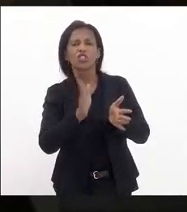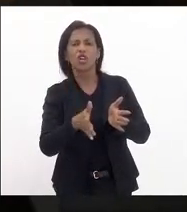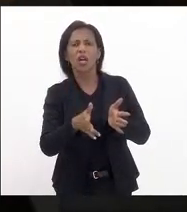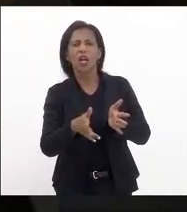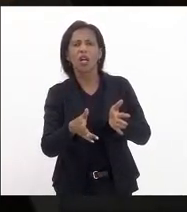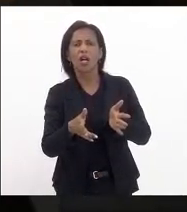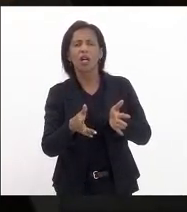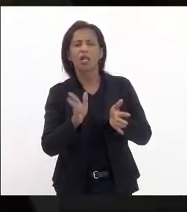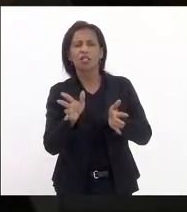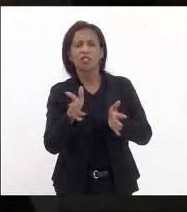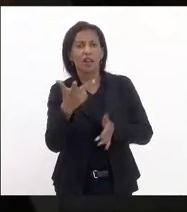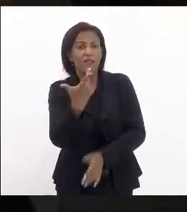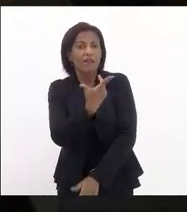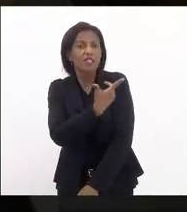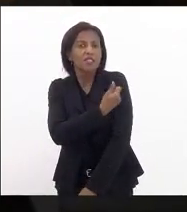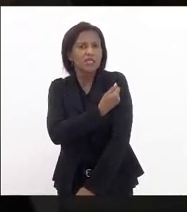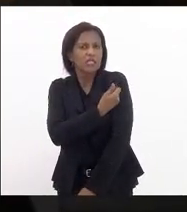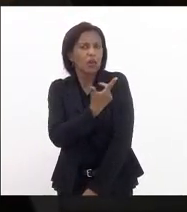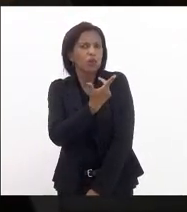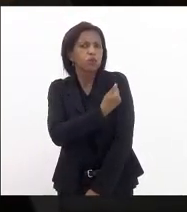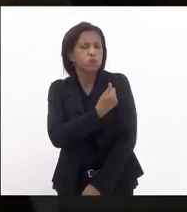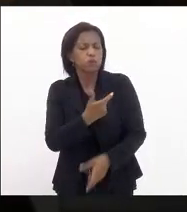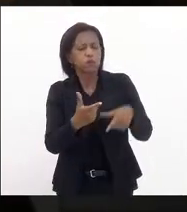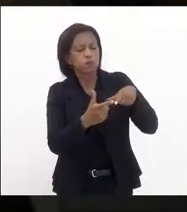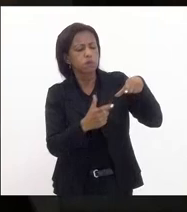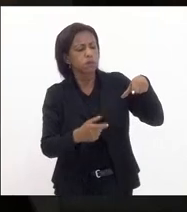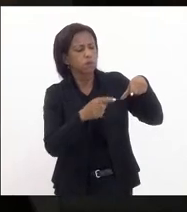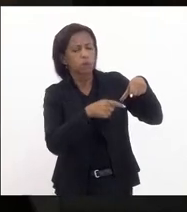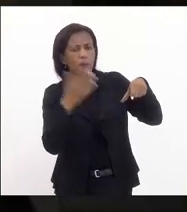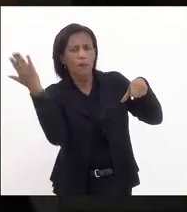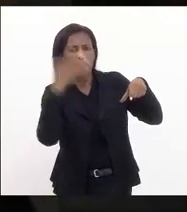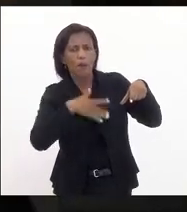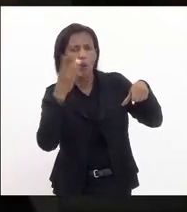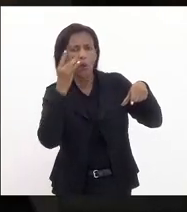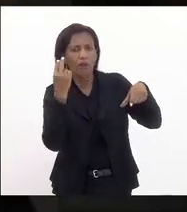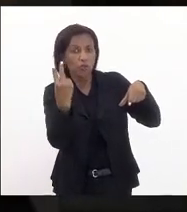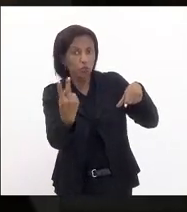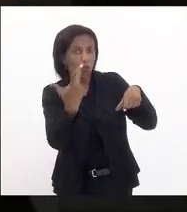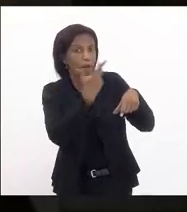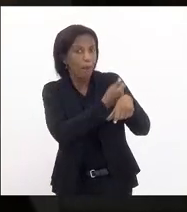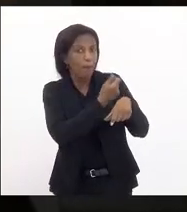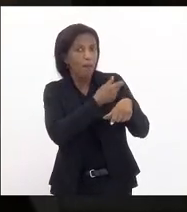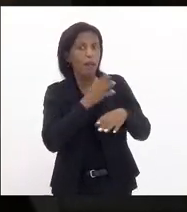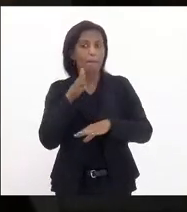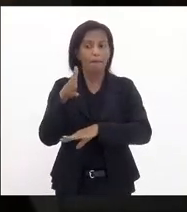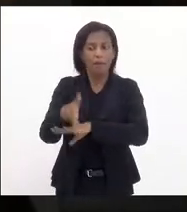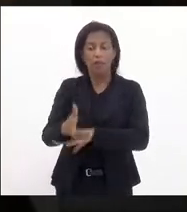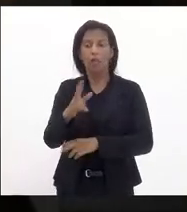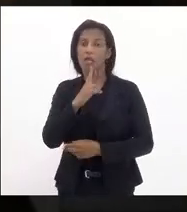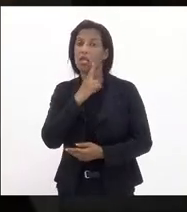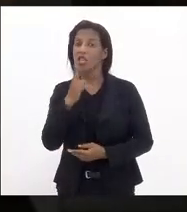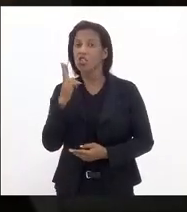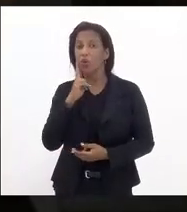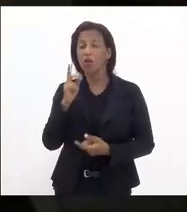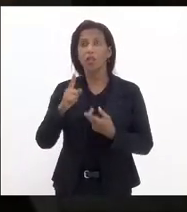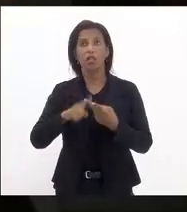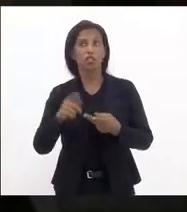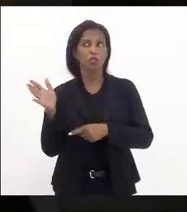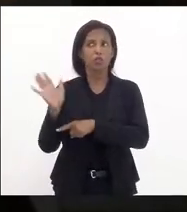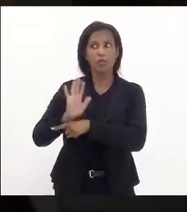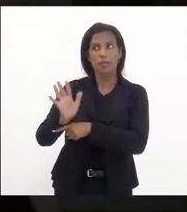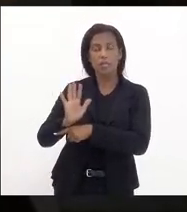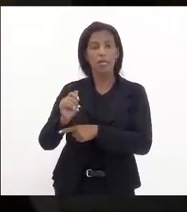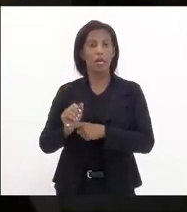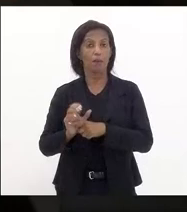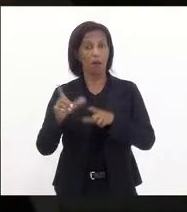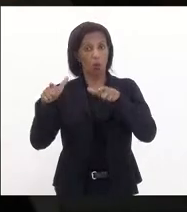o seu esquema vacinal comprovem que já tomaram as duas doses de vacina para entrar em restaurante entrar em cinema entrar em